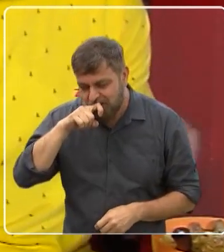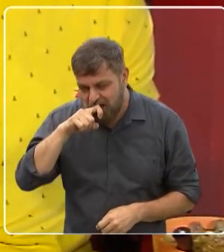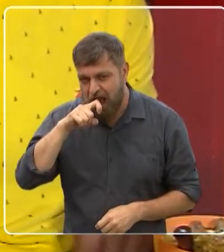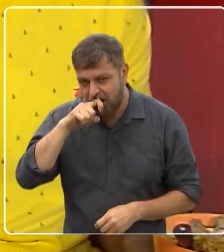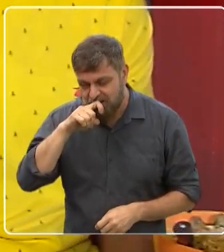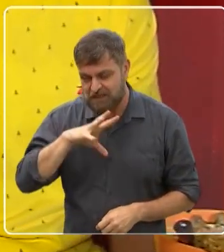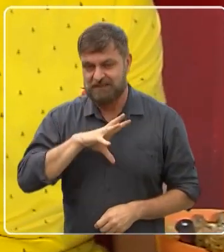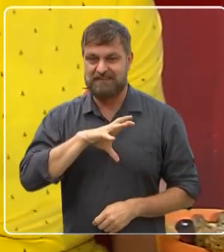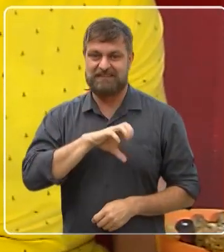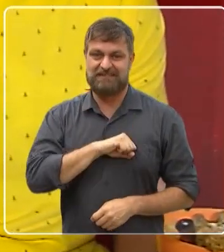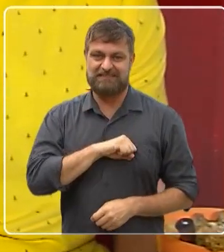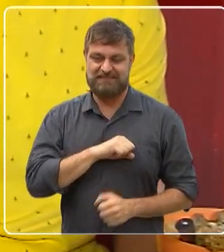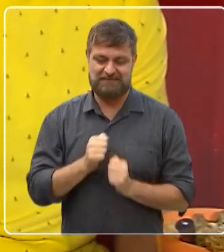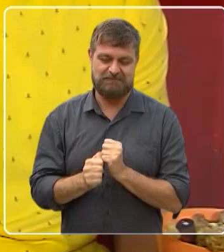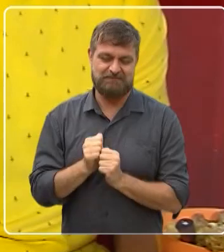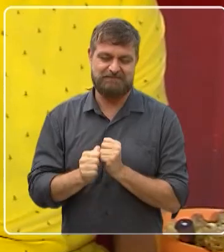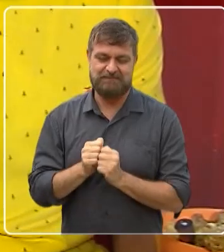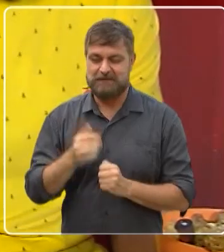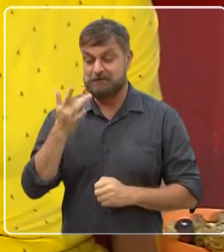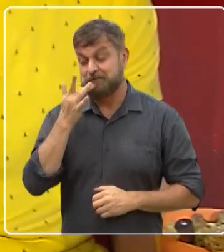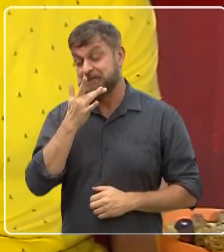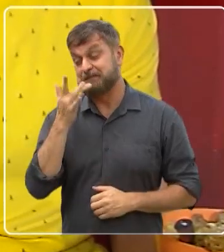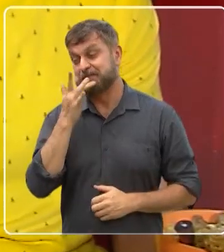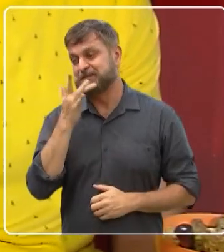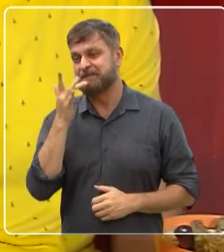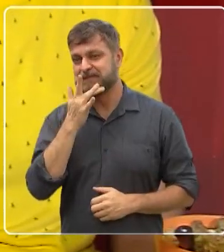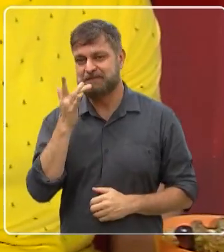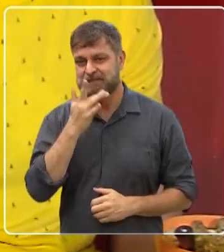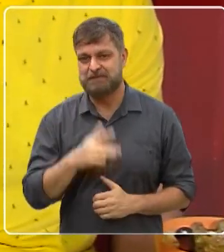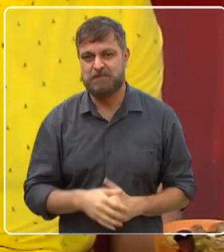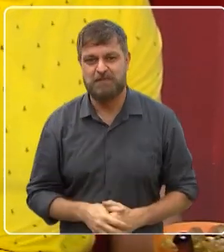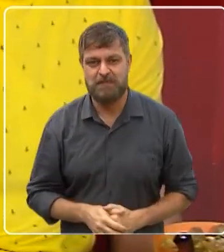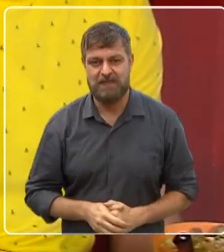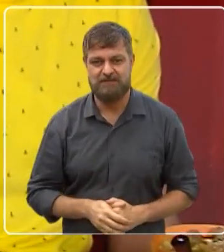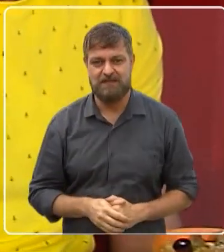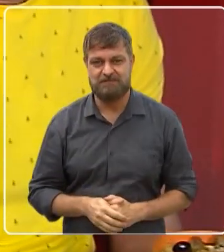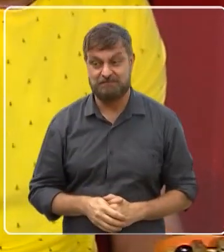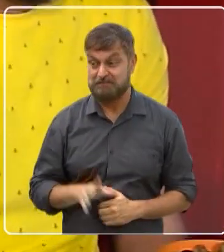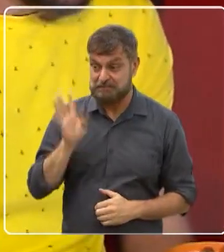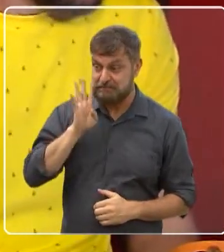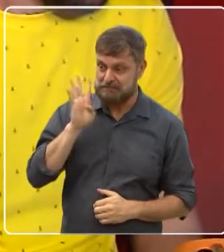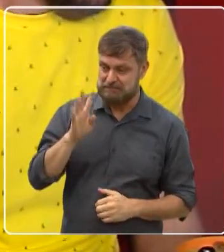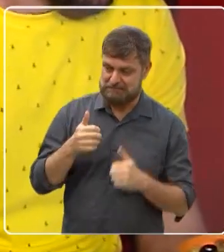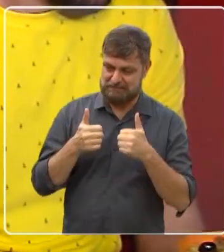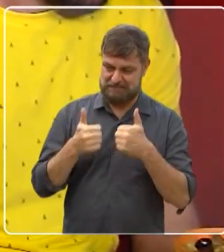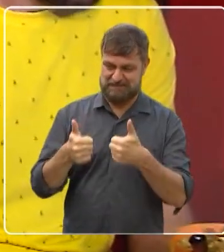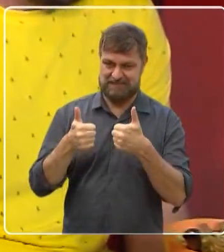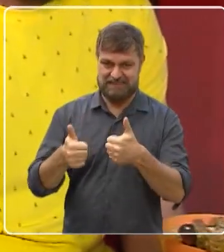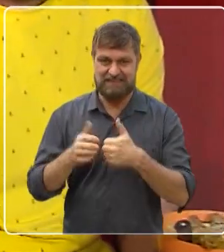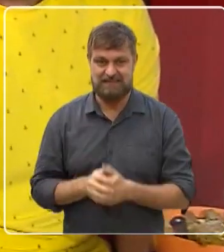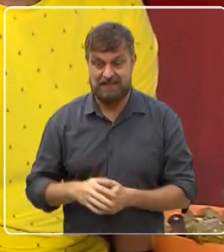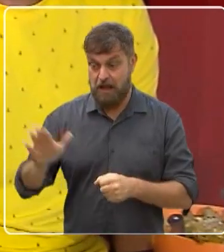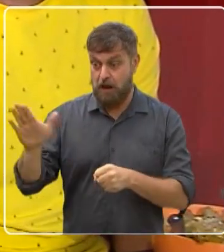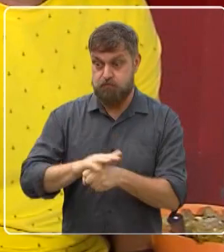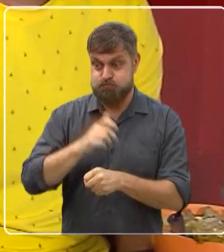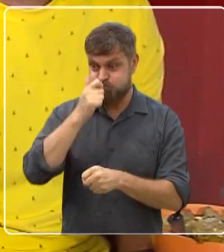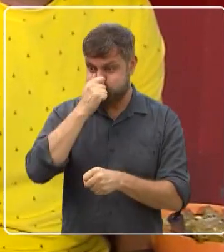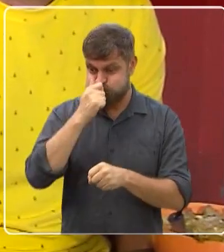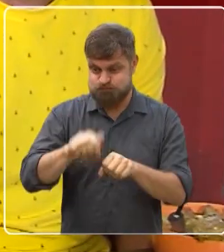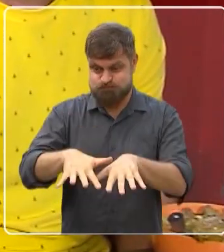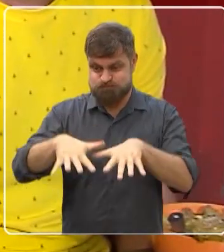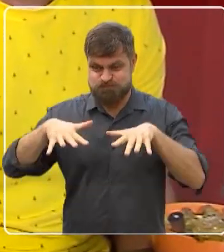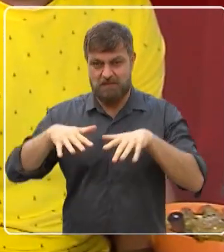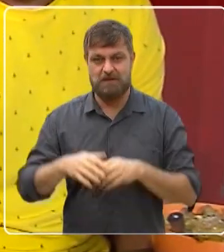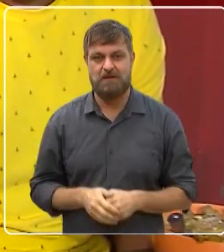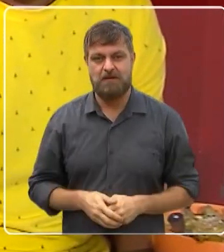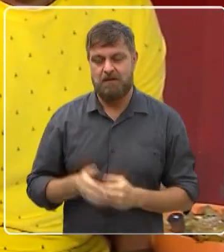gosto. Modo caldinho, arrozinho. É bom demais. É bom demais. Muito bom. Beleza, pois é. Tá lotado aqui o bar. Claro, gente